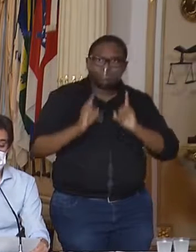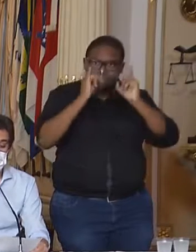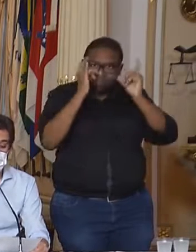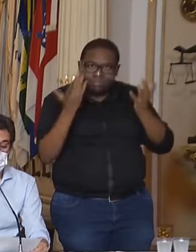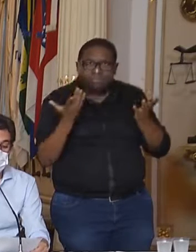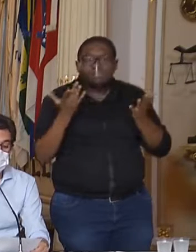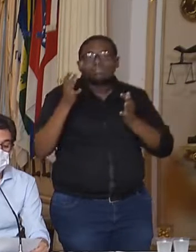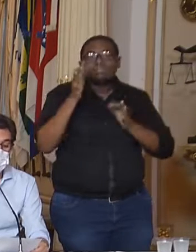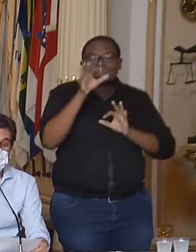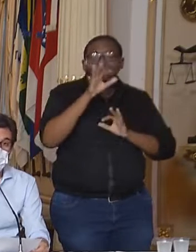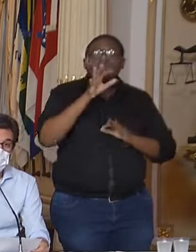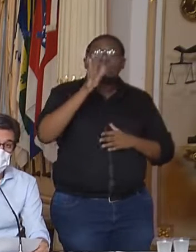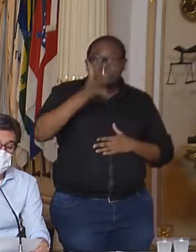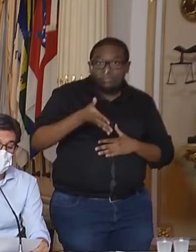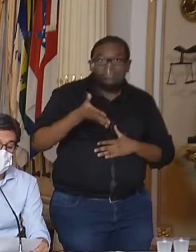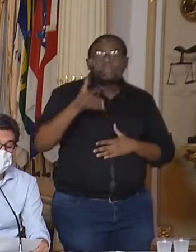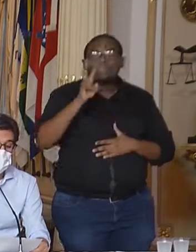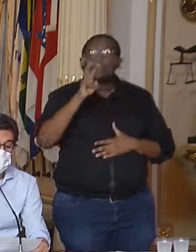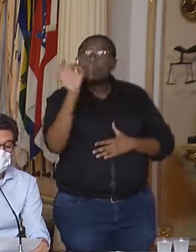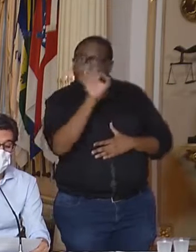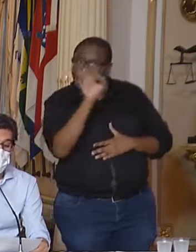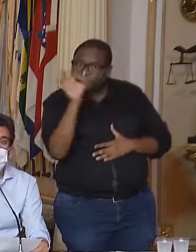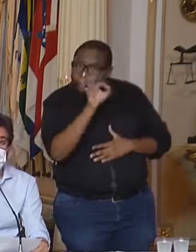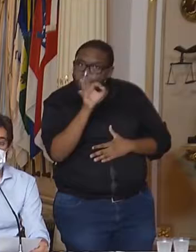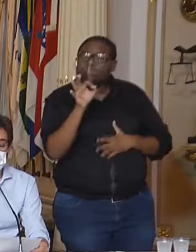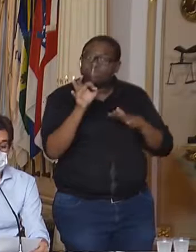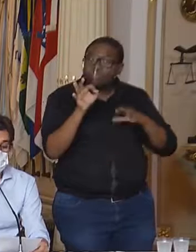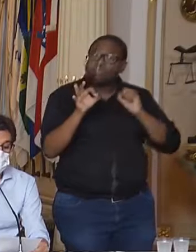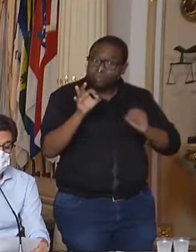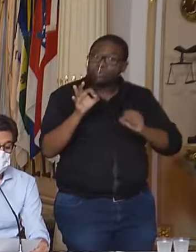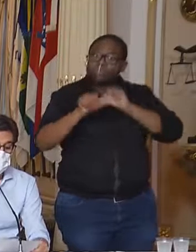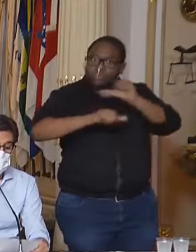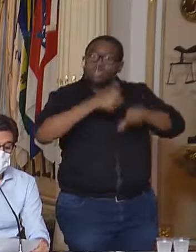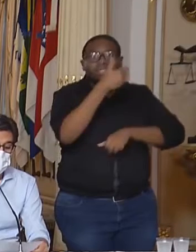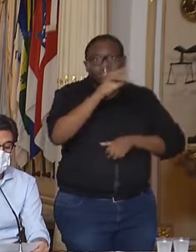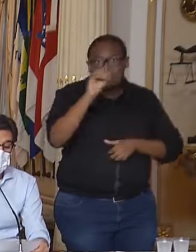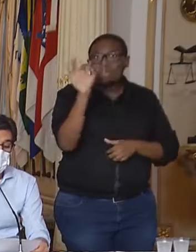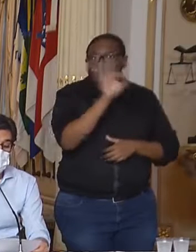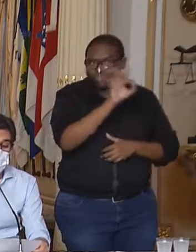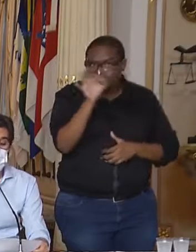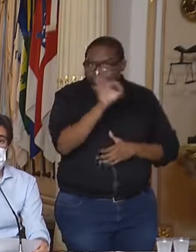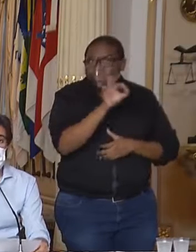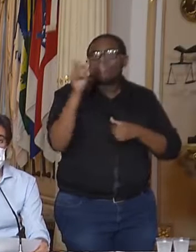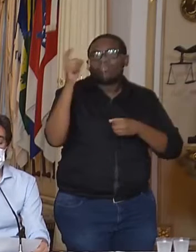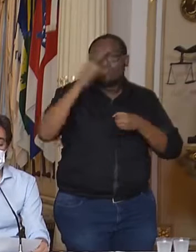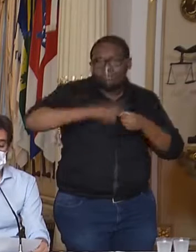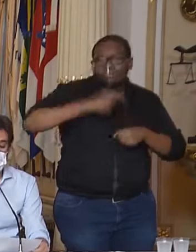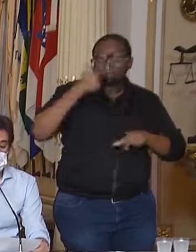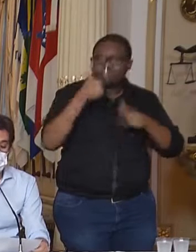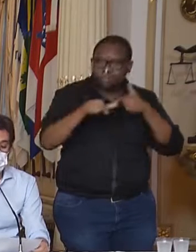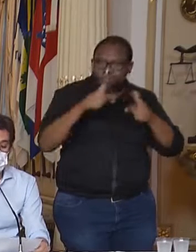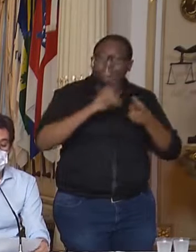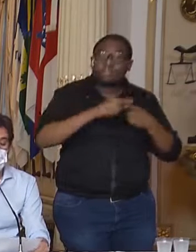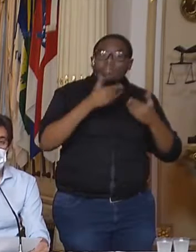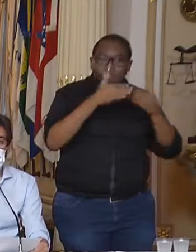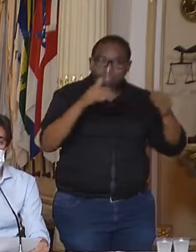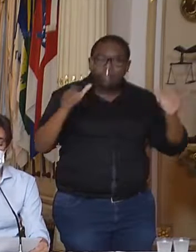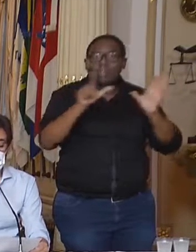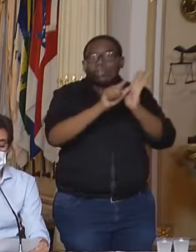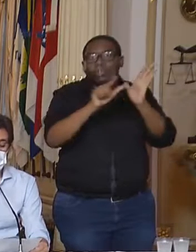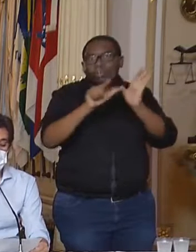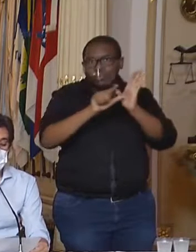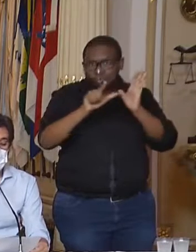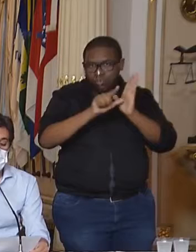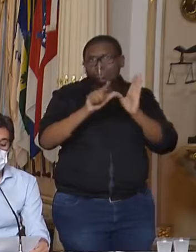do seu efetivo, poderá atuar com 100% da sua capacidade. O funcionamento do varejo de rua, que será